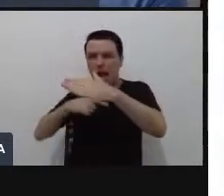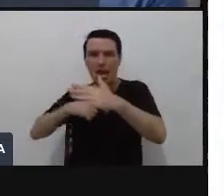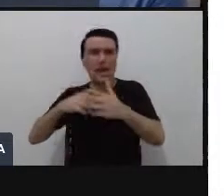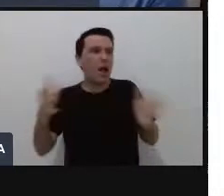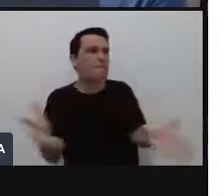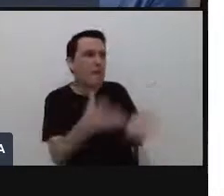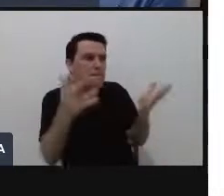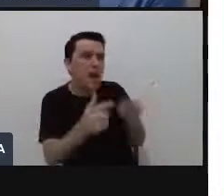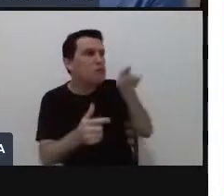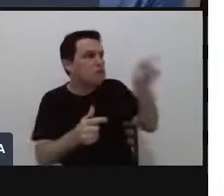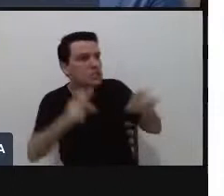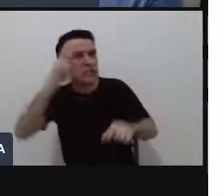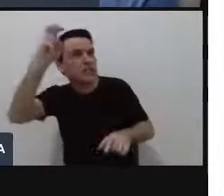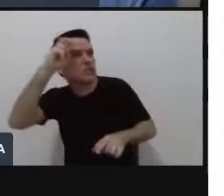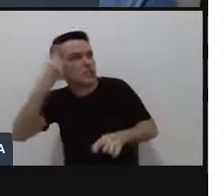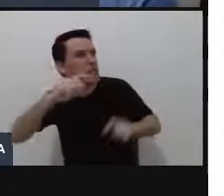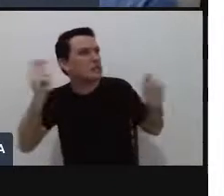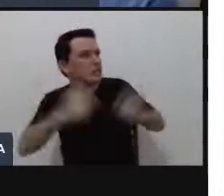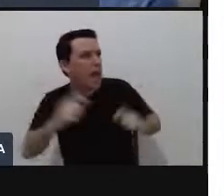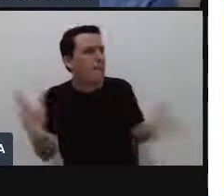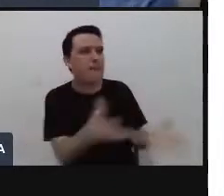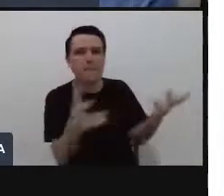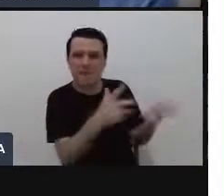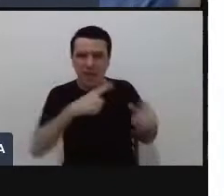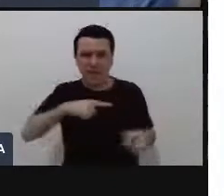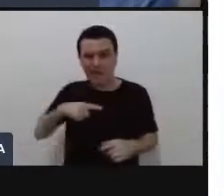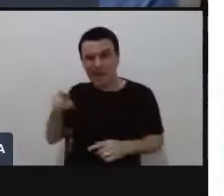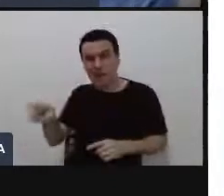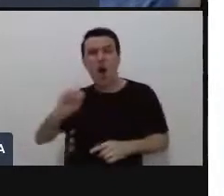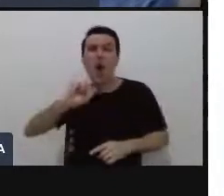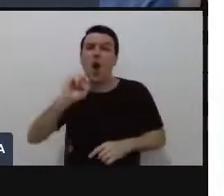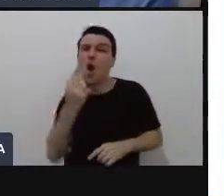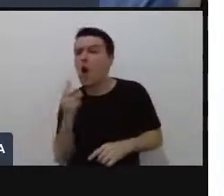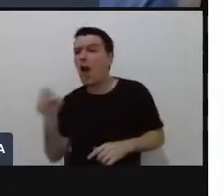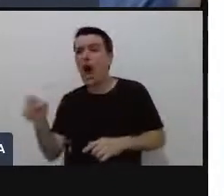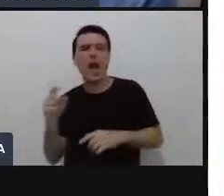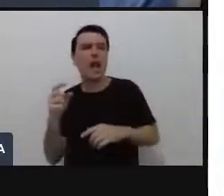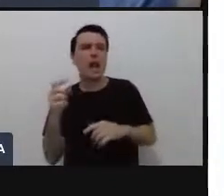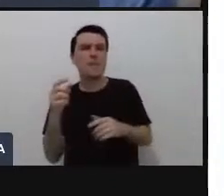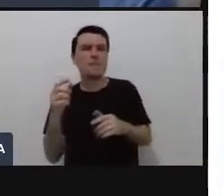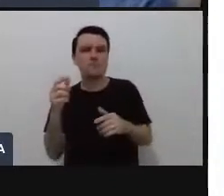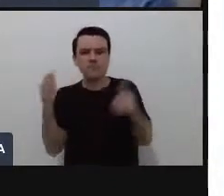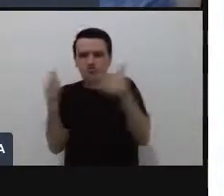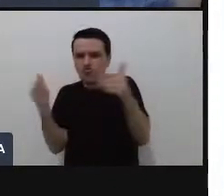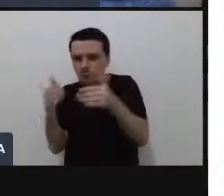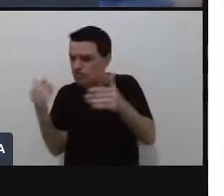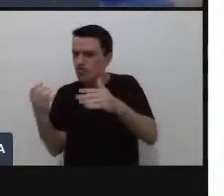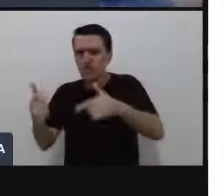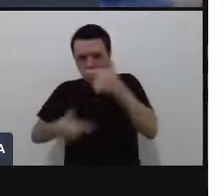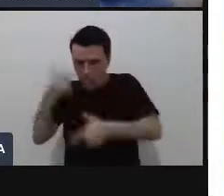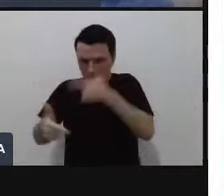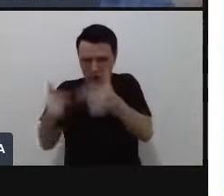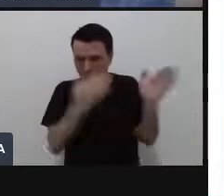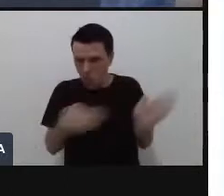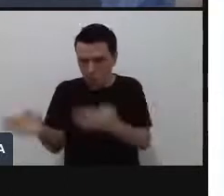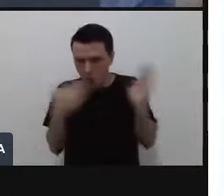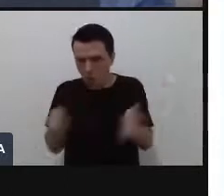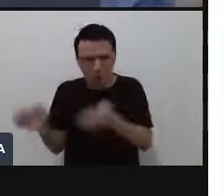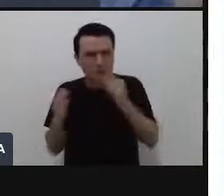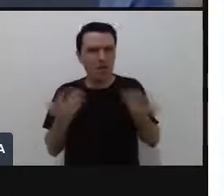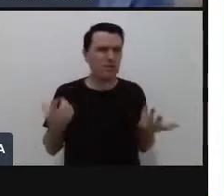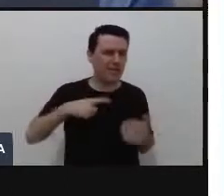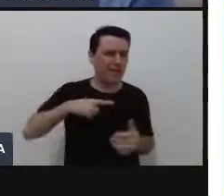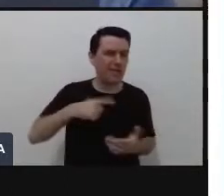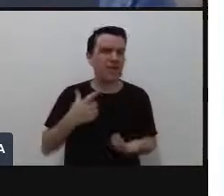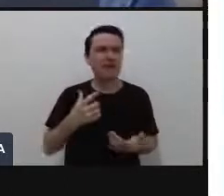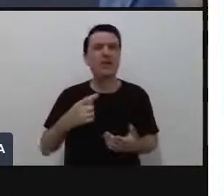inteligências? Ou só se preocupam com a questão dos processos engessados? Ali, no meu caso, é um caso